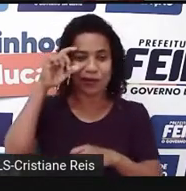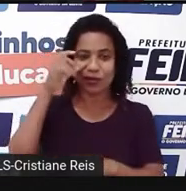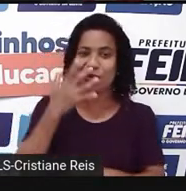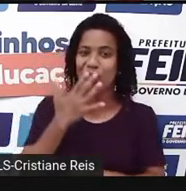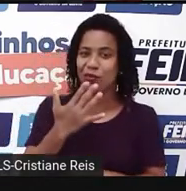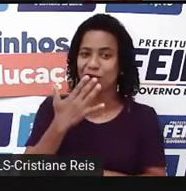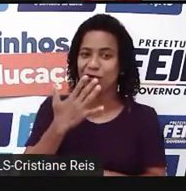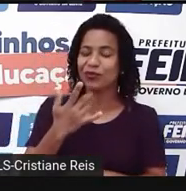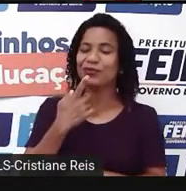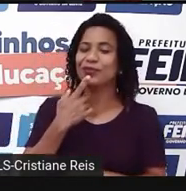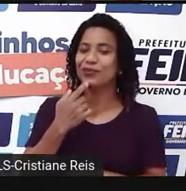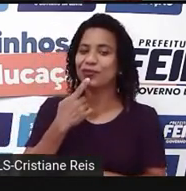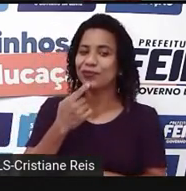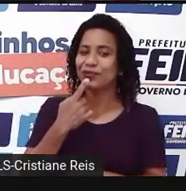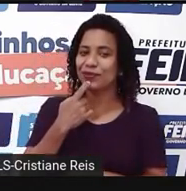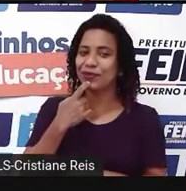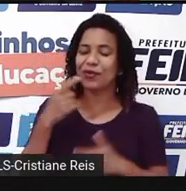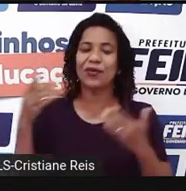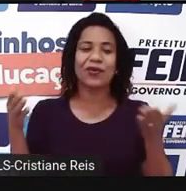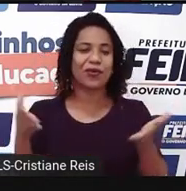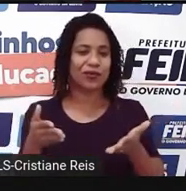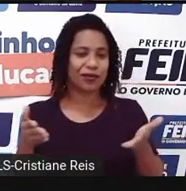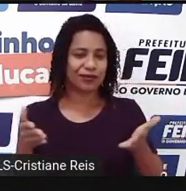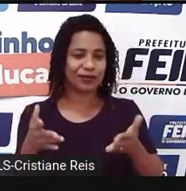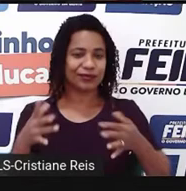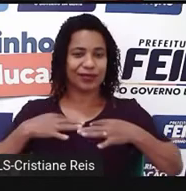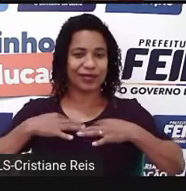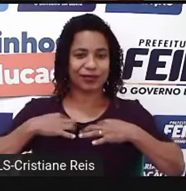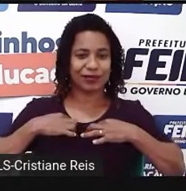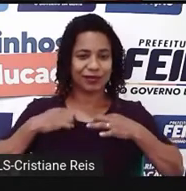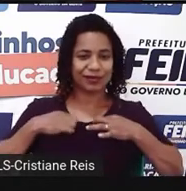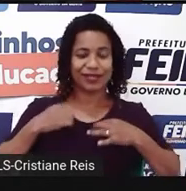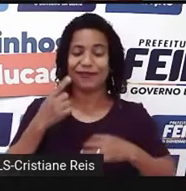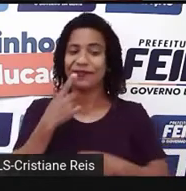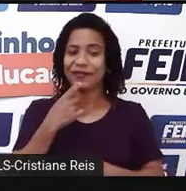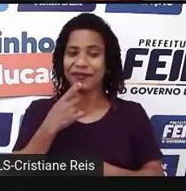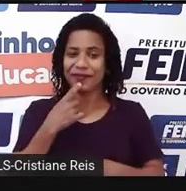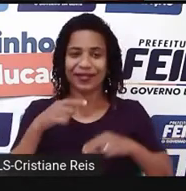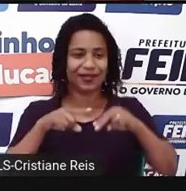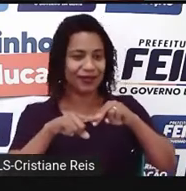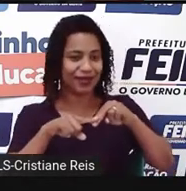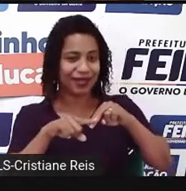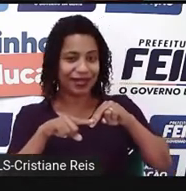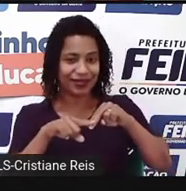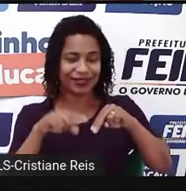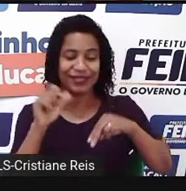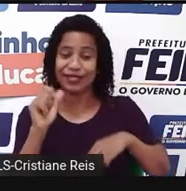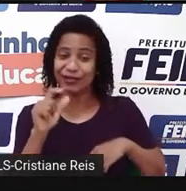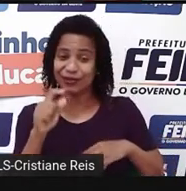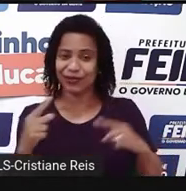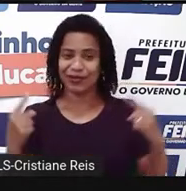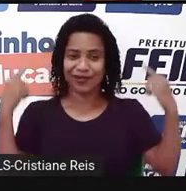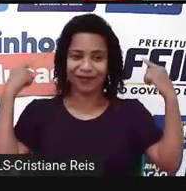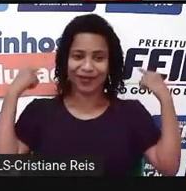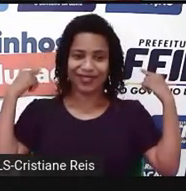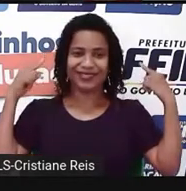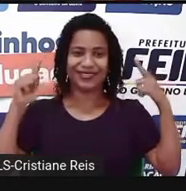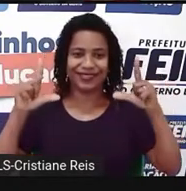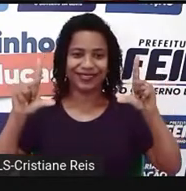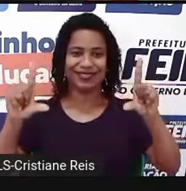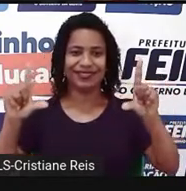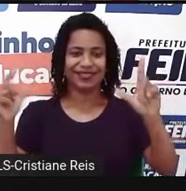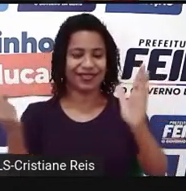vermelha. Hoje estou usando uma blusa vermelha com calças jeans. E na parte de trás do vídeo,